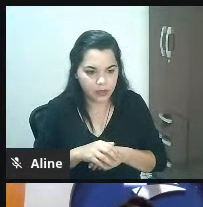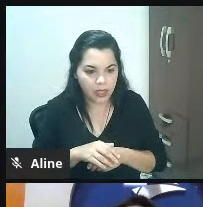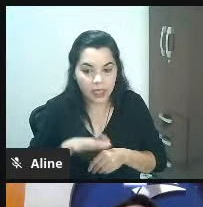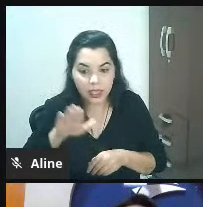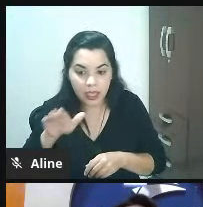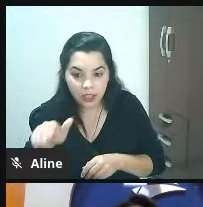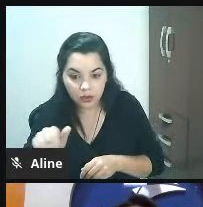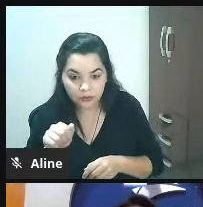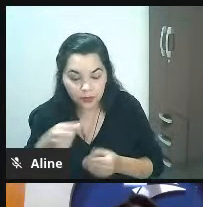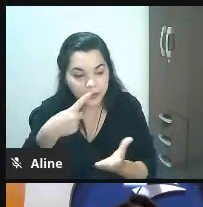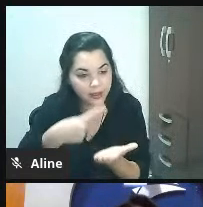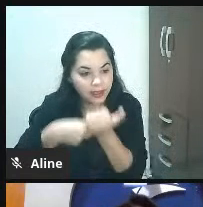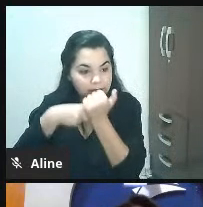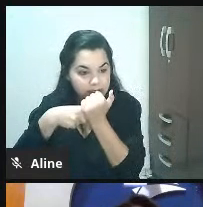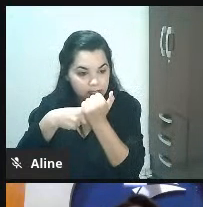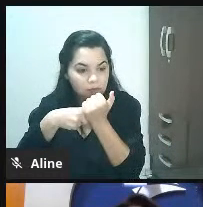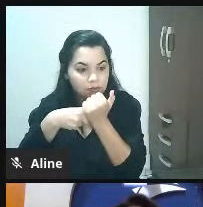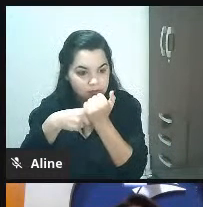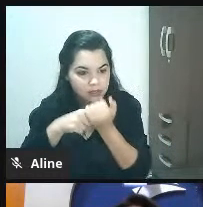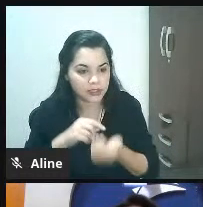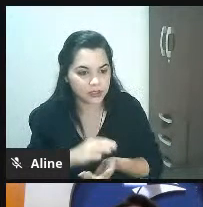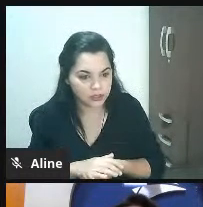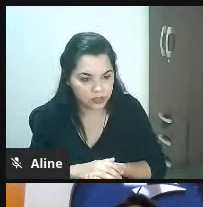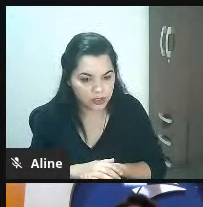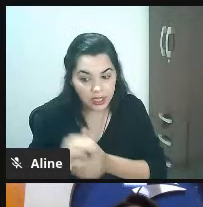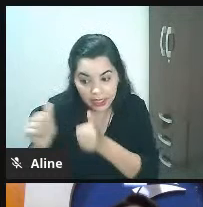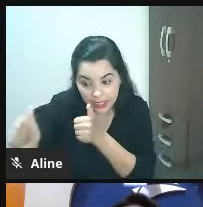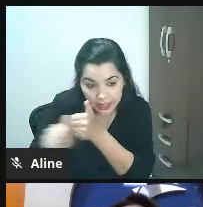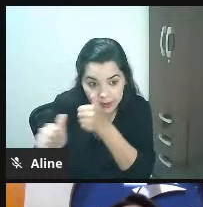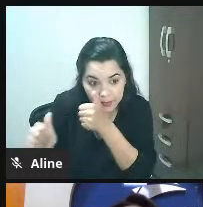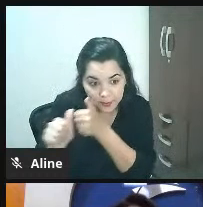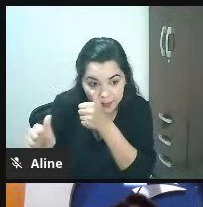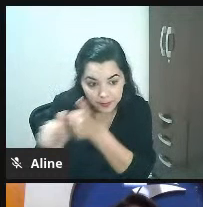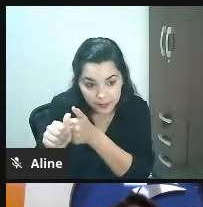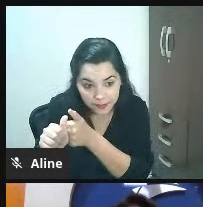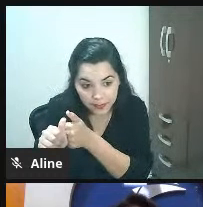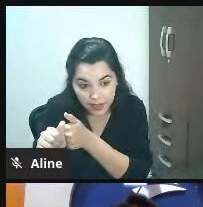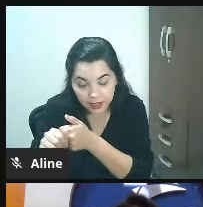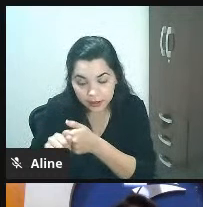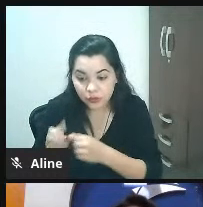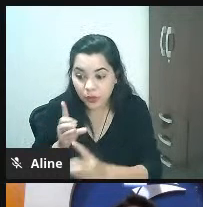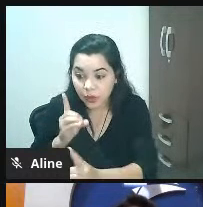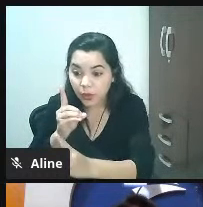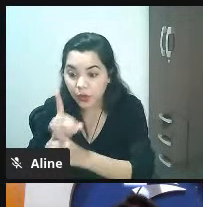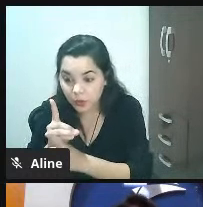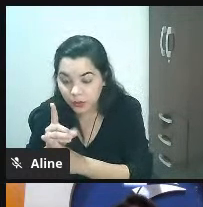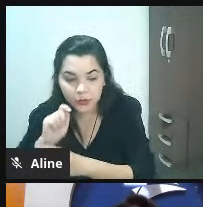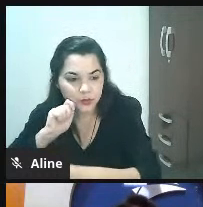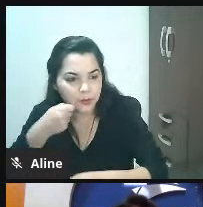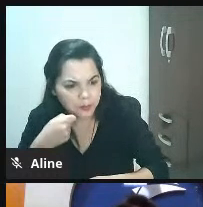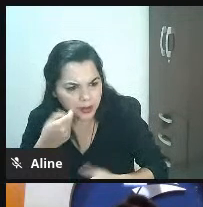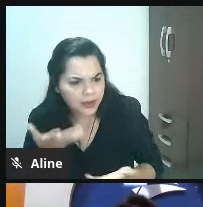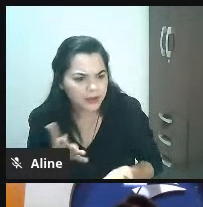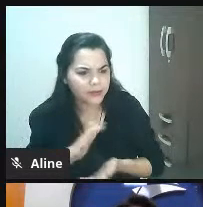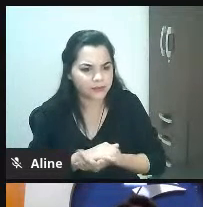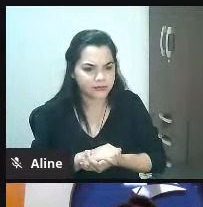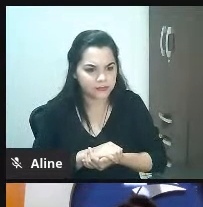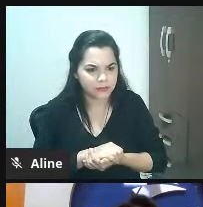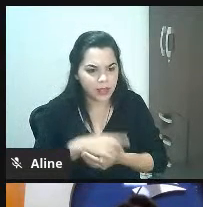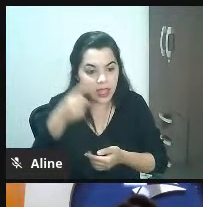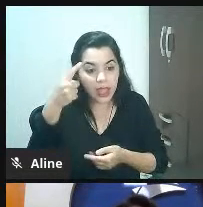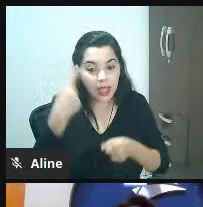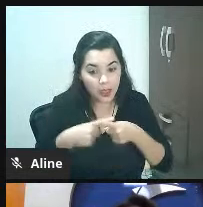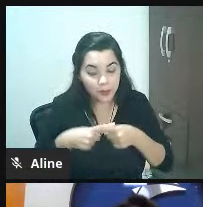do hot dog que tava lá na área do açougue perto da salsicha do cachorro quente você achou o pão você fala gente mas o pão não que estar na padaria é porque alguém